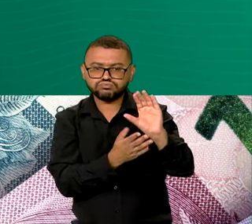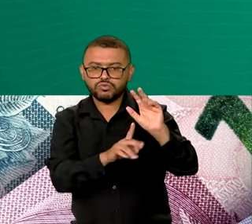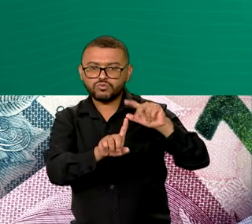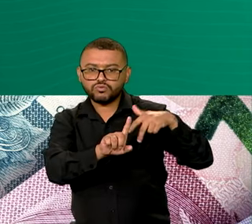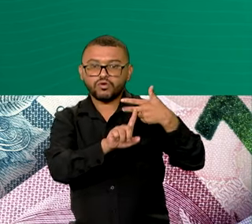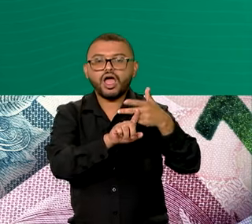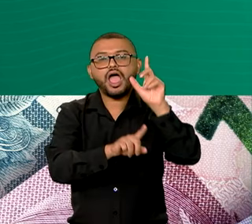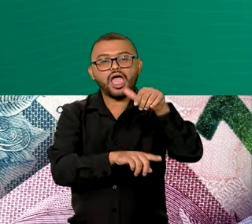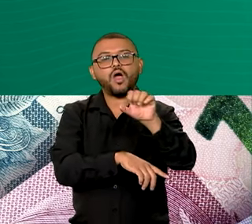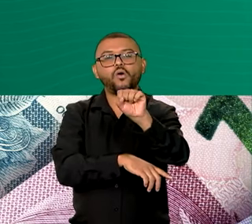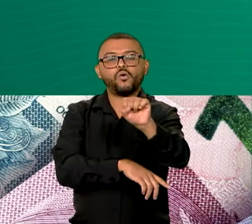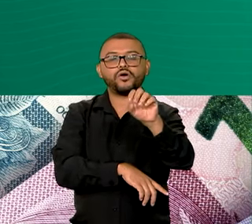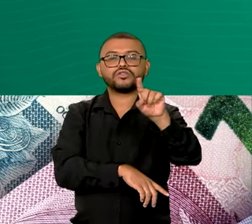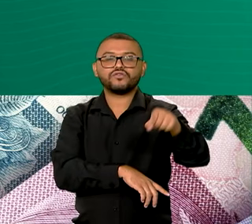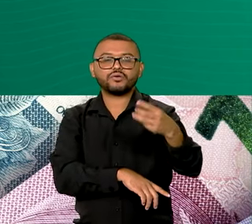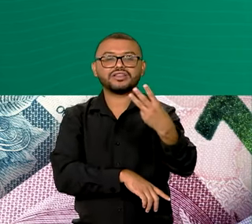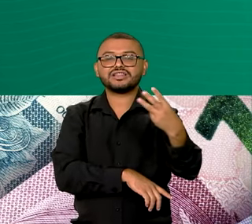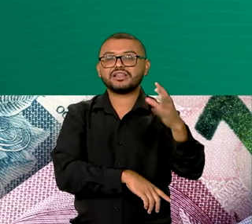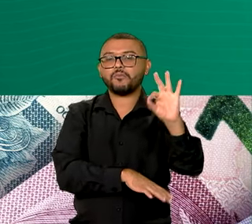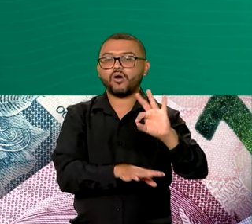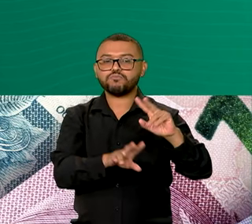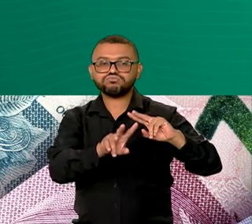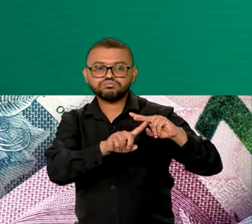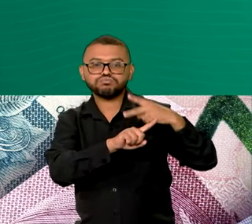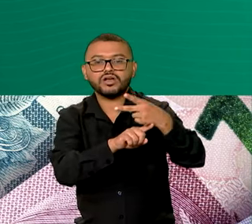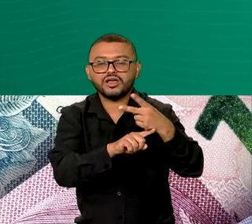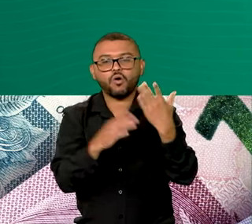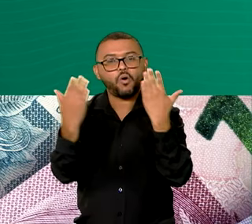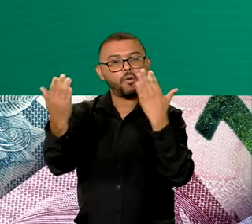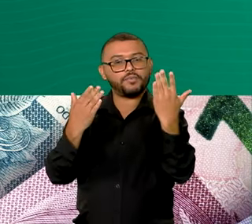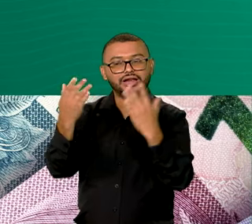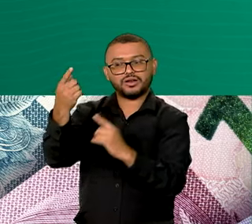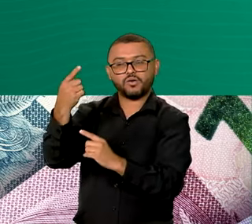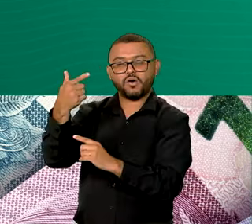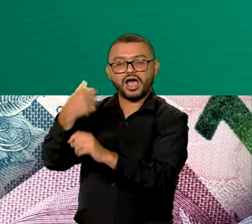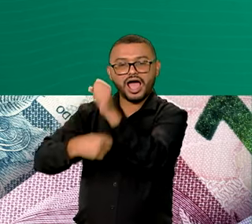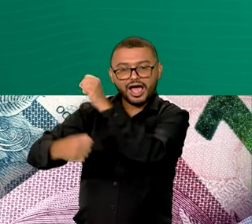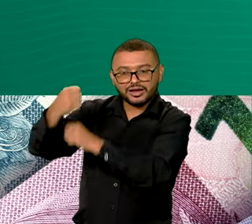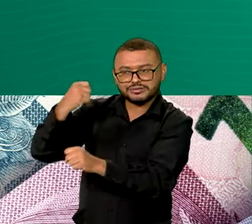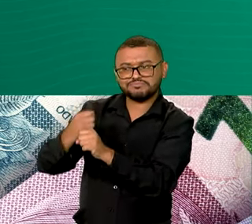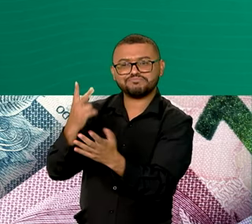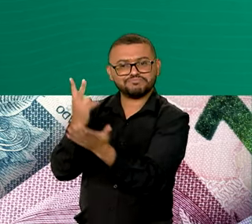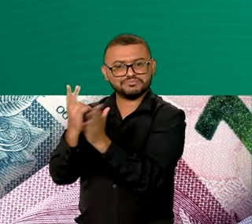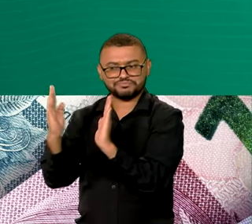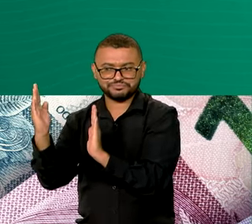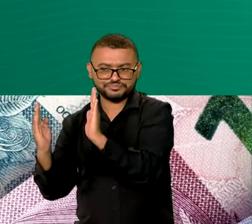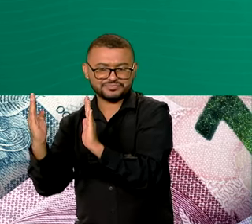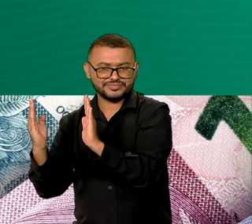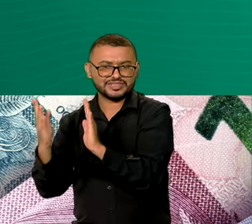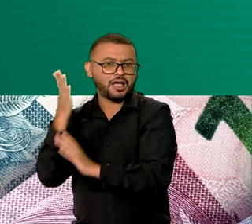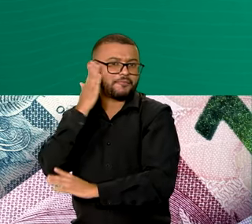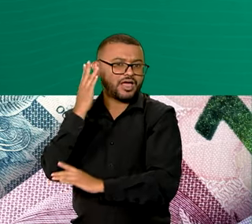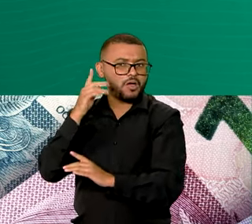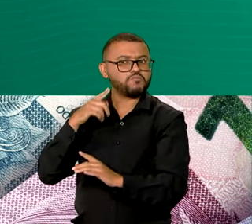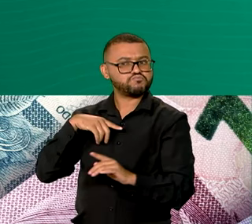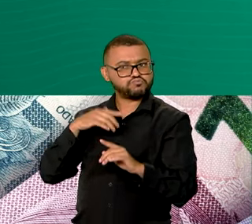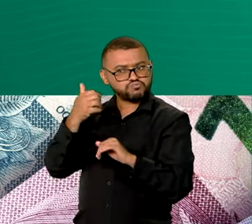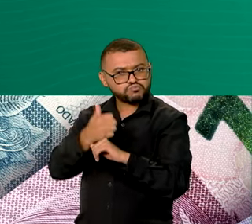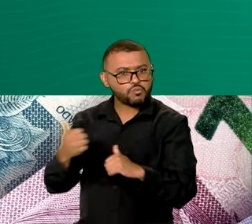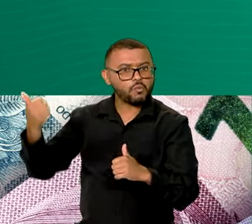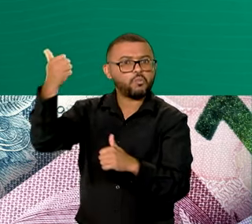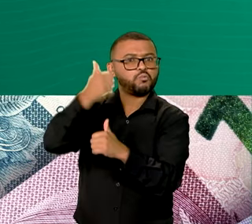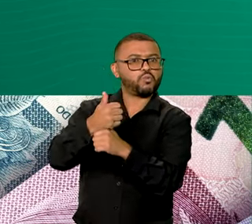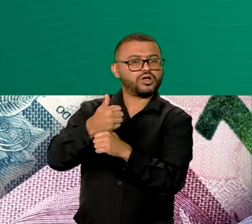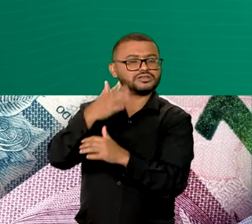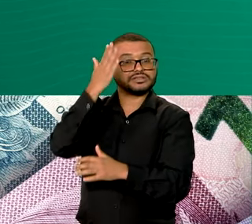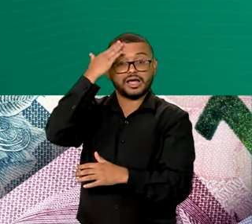8,33% em relação ao mesmo período do ano passado, um recorde. De acordo com a Receita Federal, entre